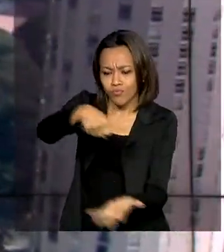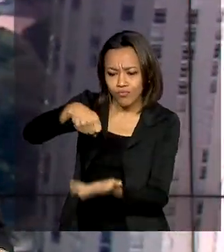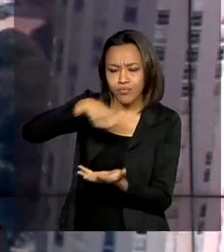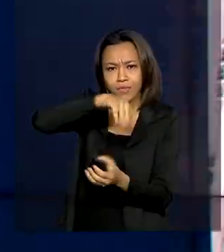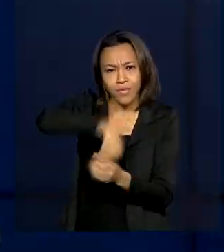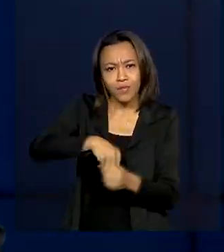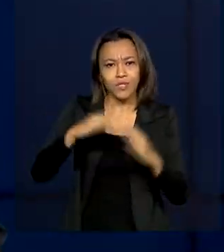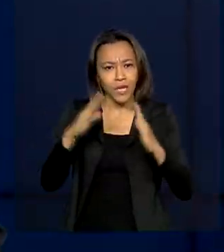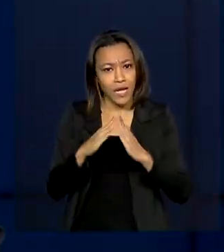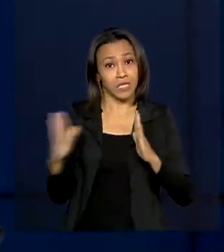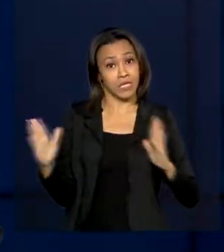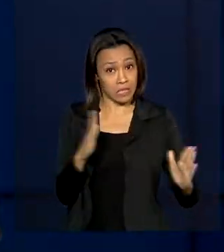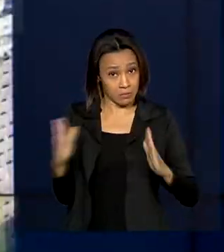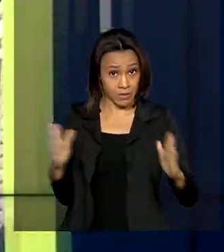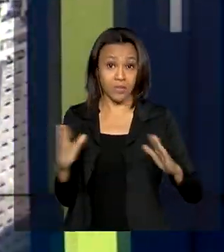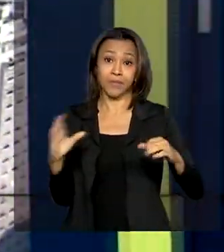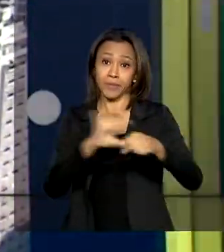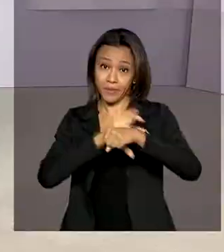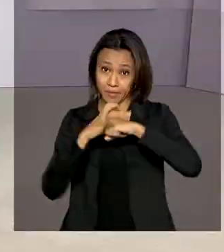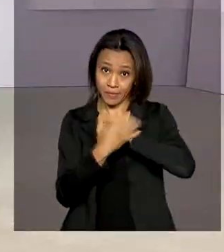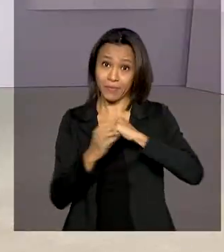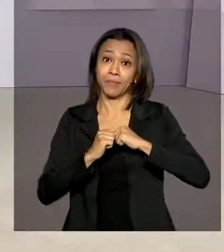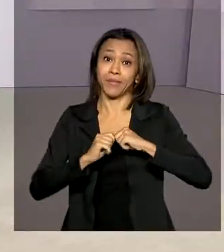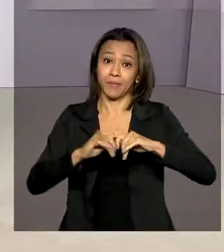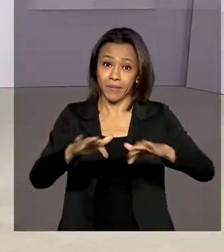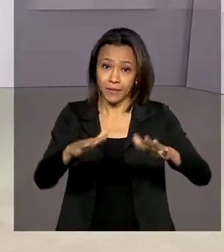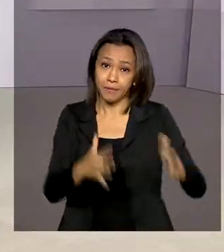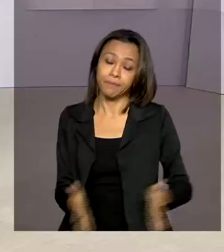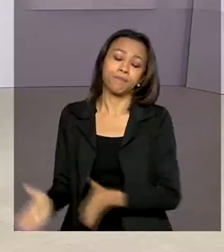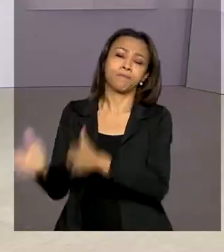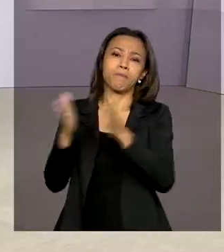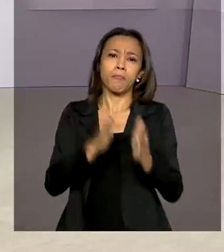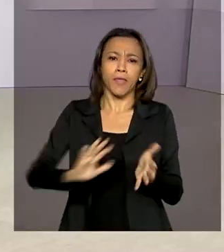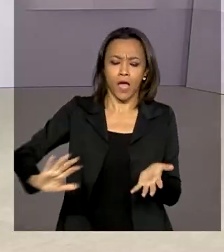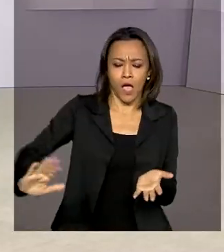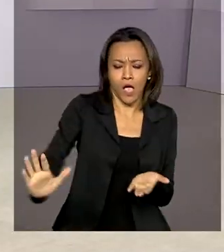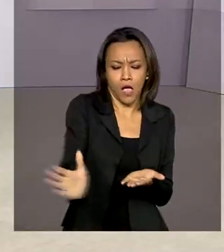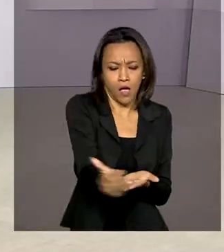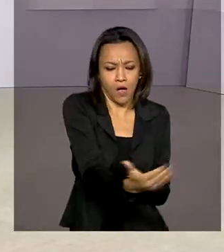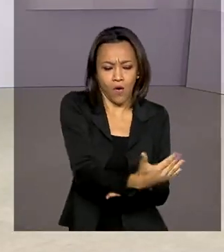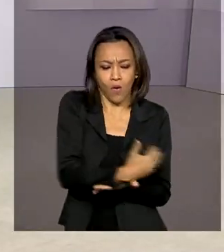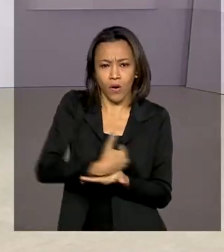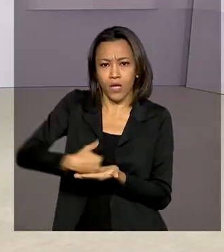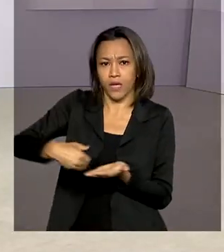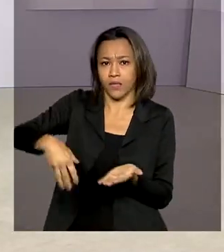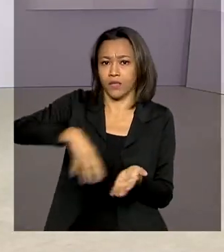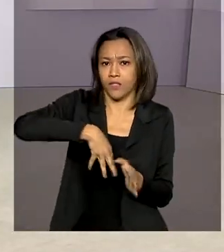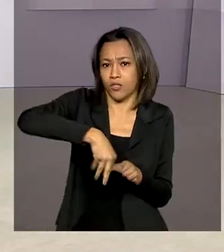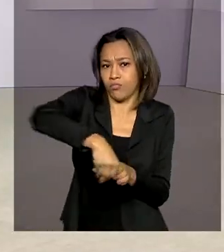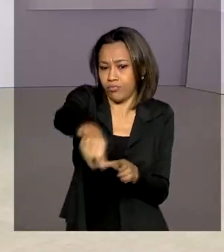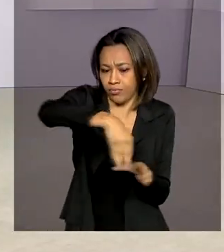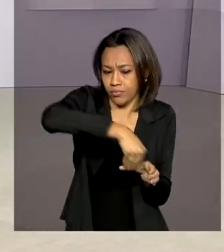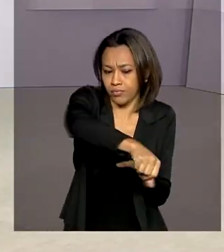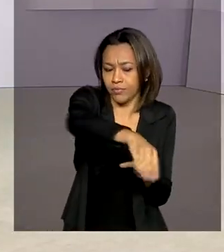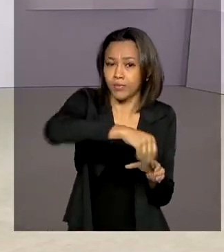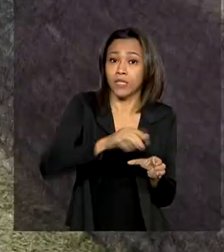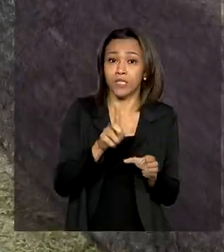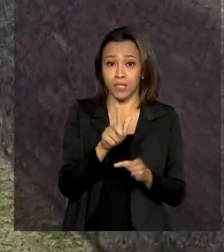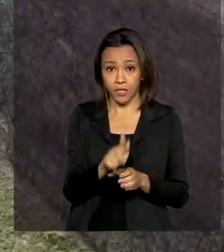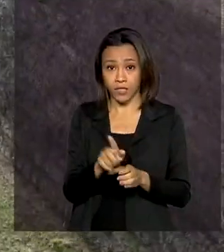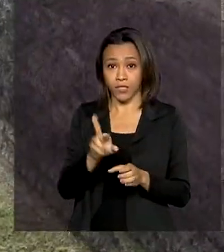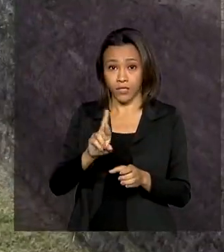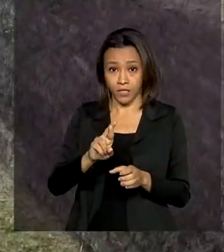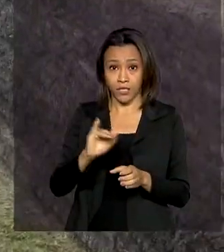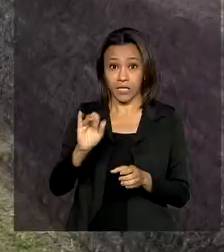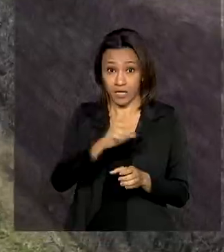de casa neste período de pandemia. E a colheita da safra brasileira de grãos está chegando ao fim, com um registro